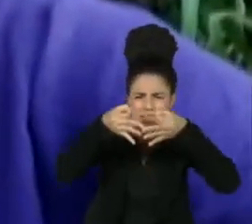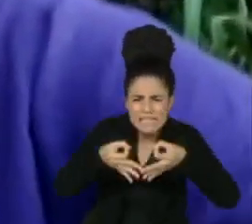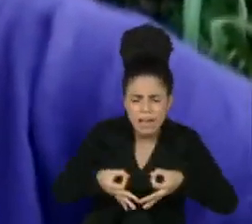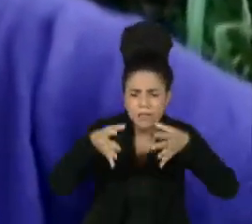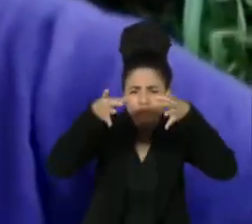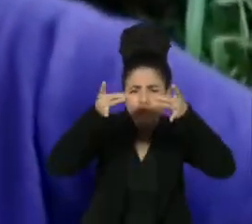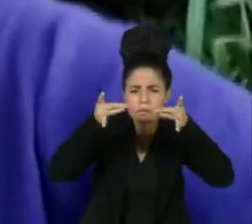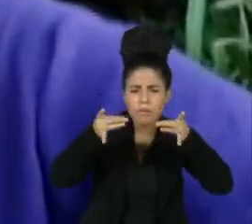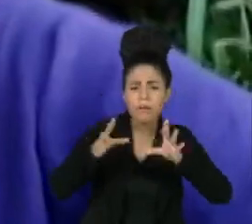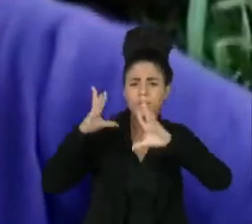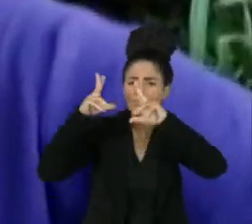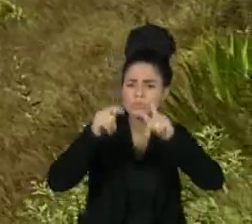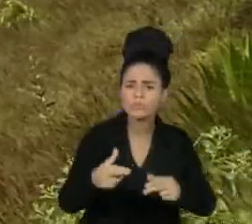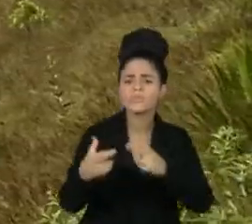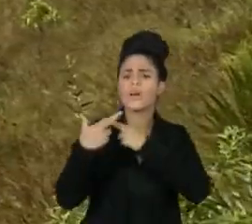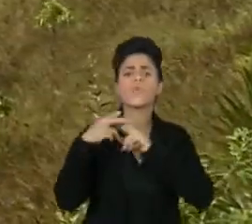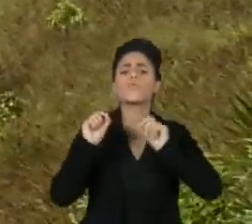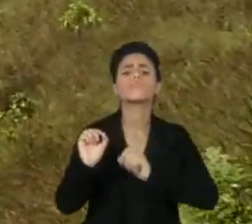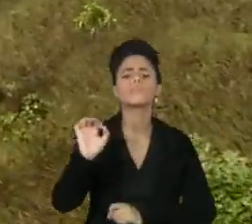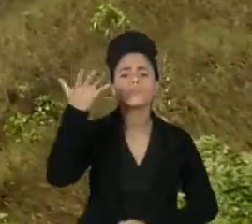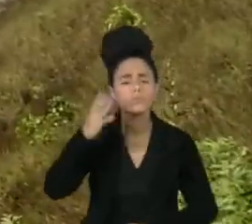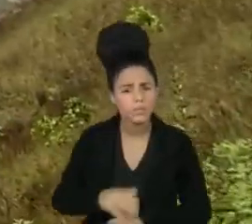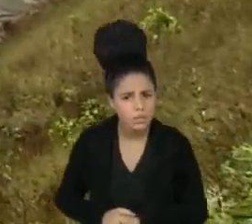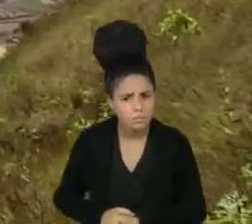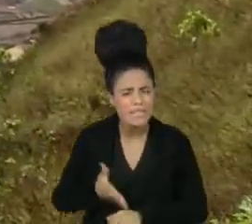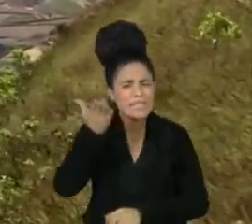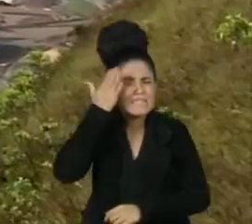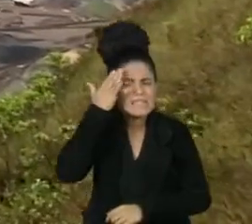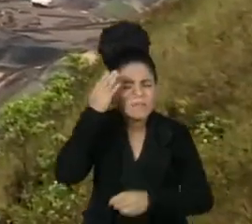responsabilidades sobre o que aconteceu nessa licença.